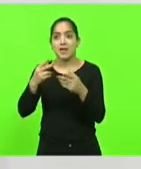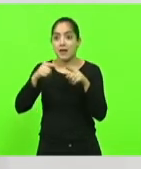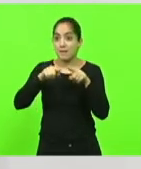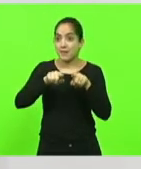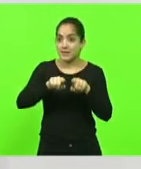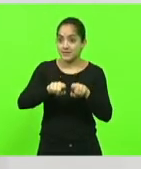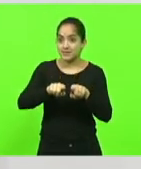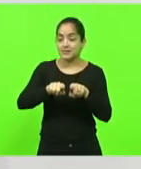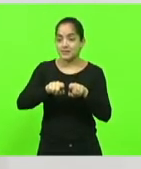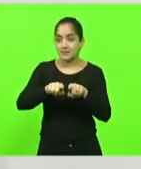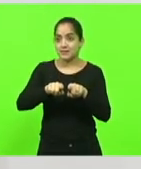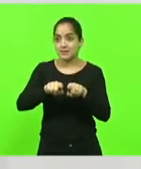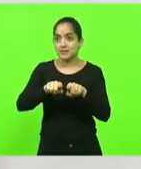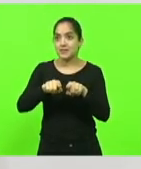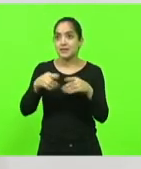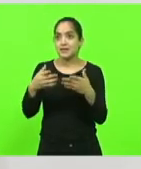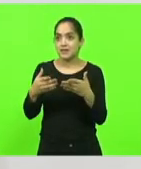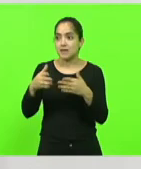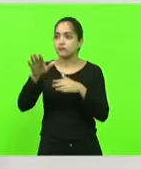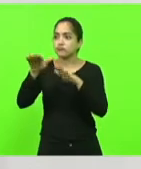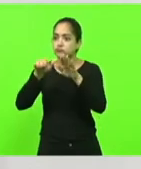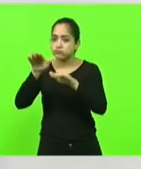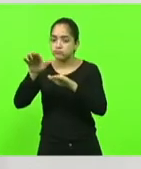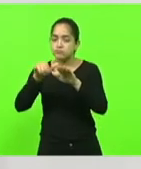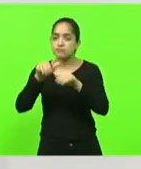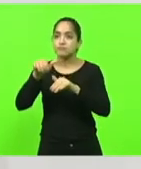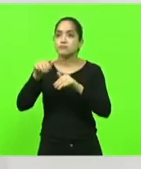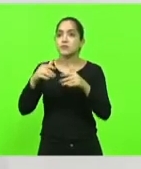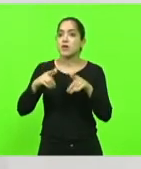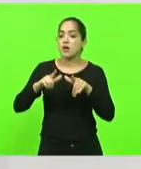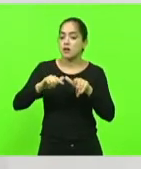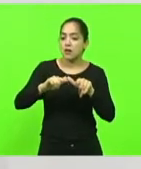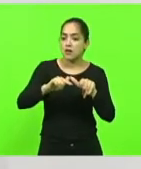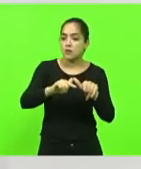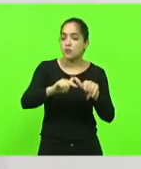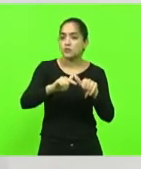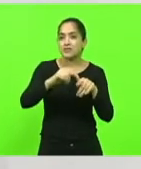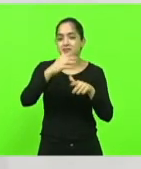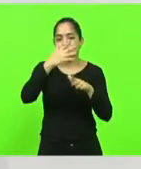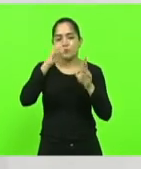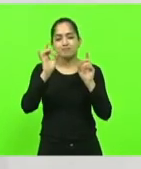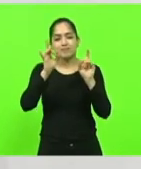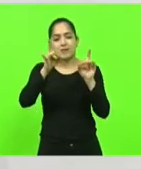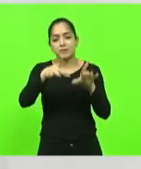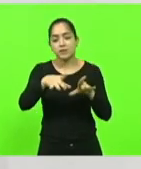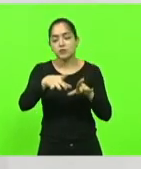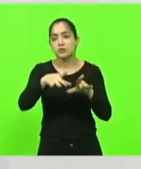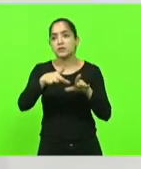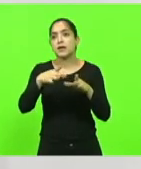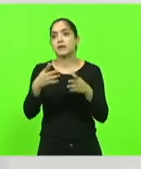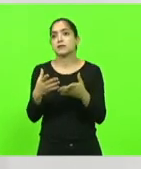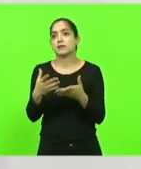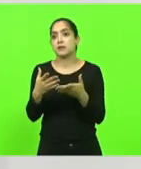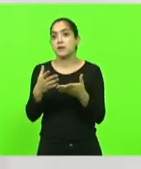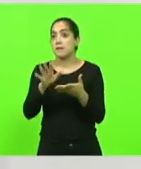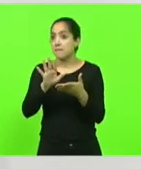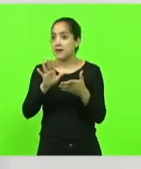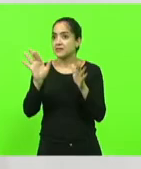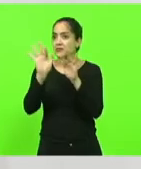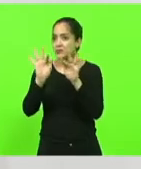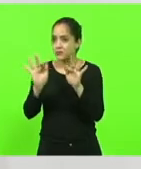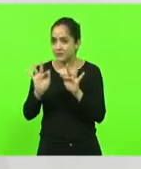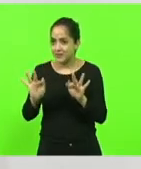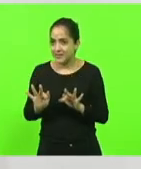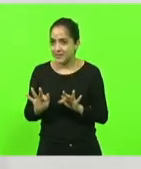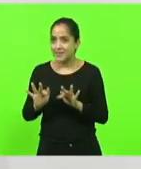-tarefa que a gente vem fazendo, chamando a atenção. Laguna ficou muito tempo esquecida, e a gente ficou feliz por ser um parlamentar